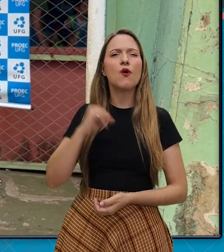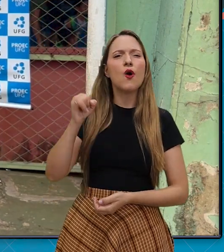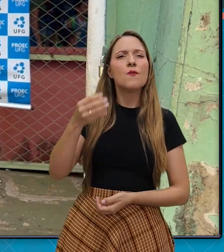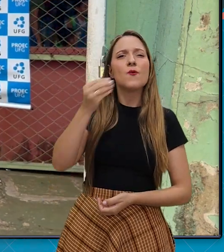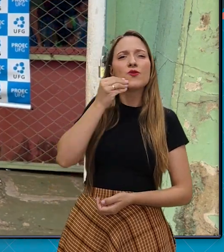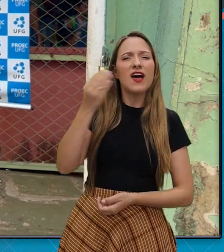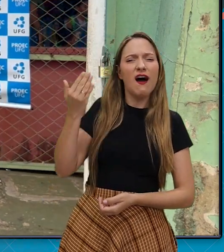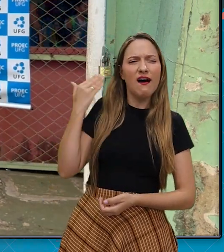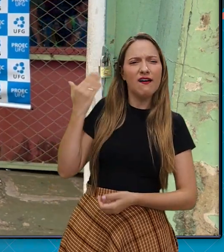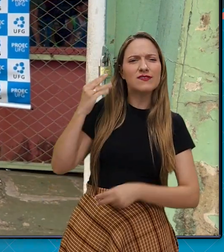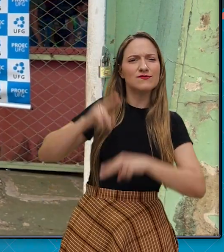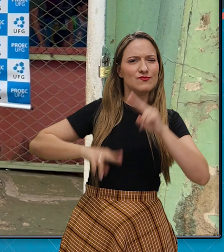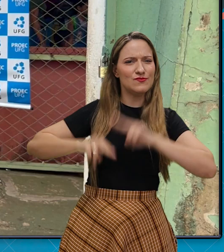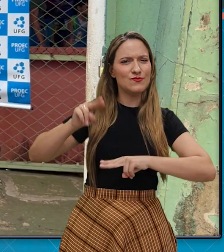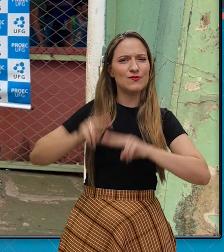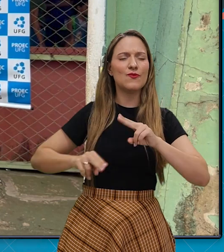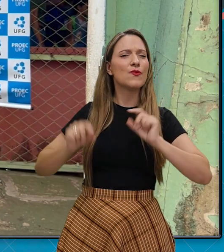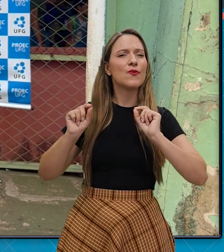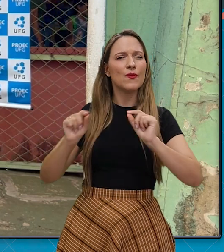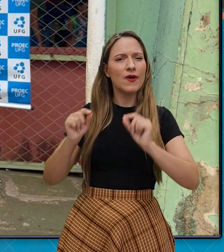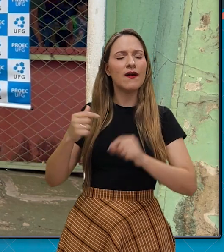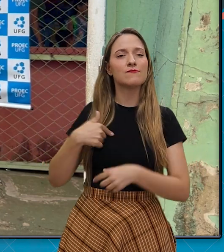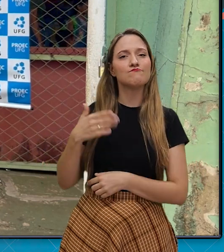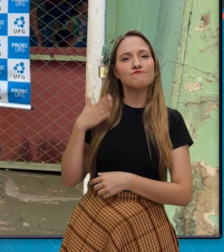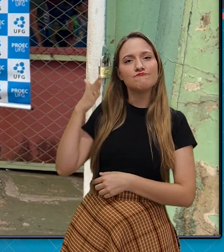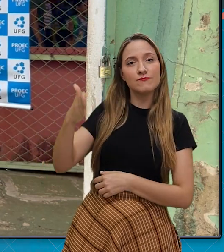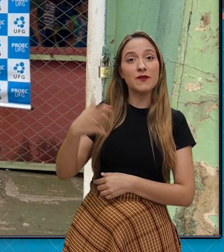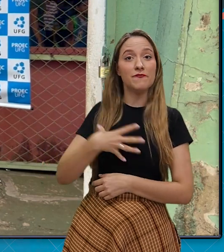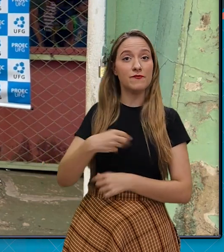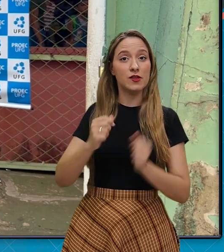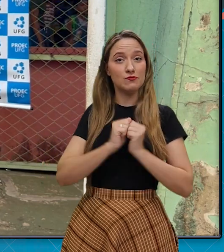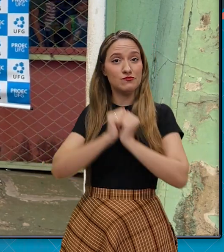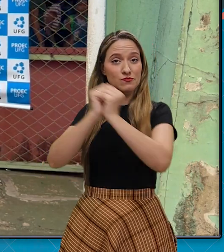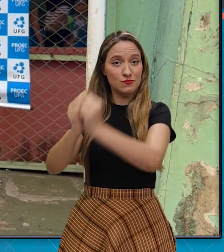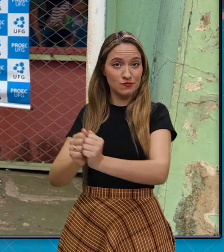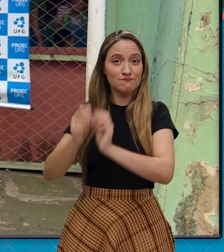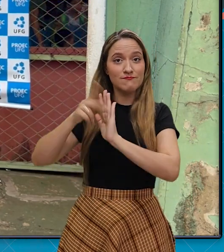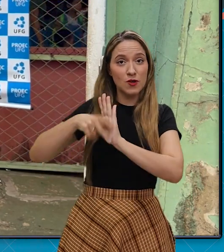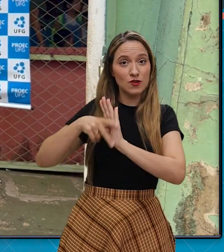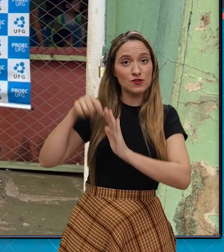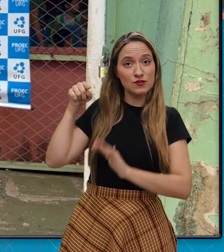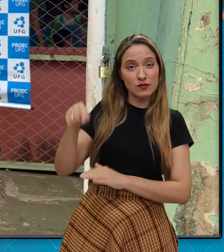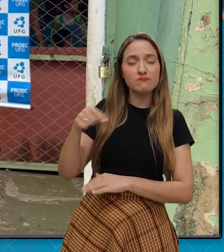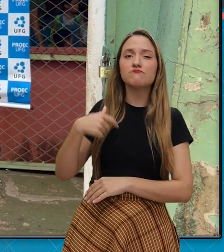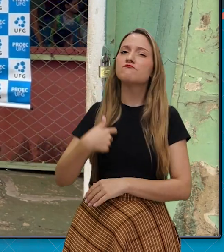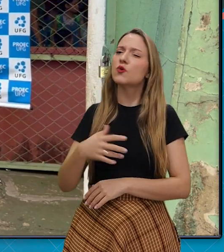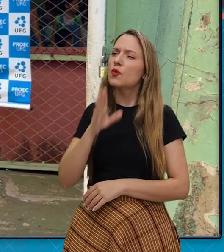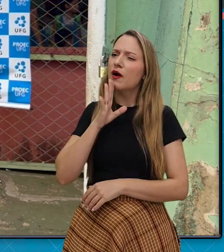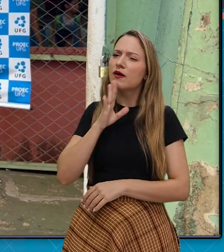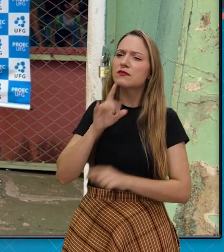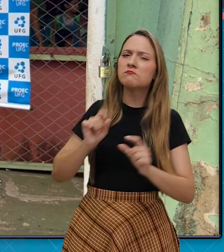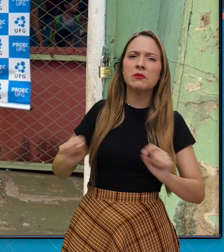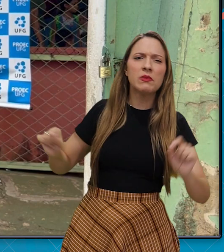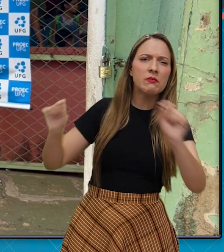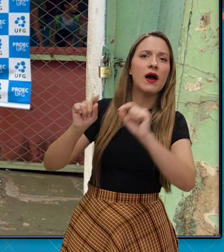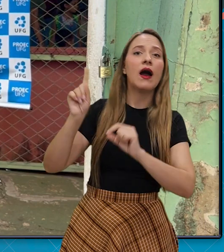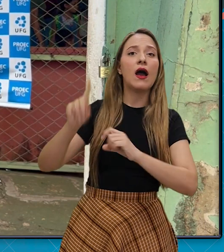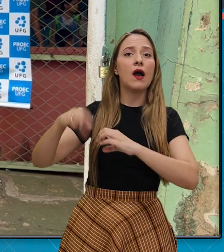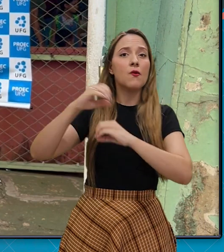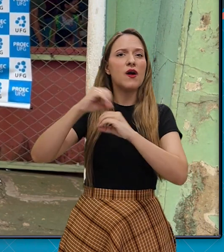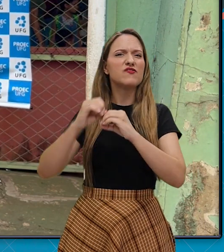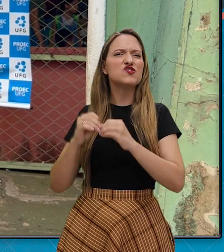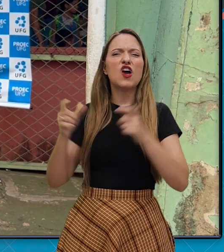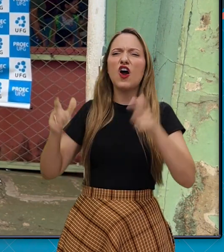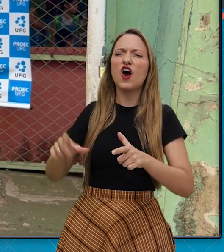eu tive a oportunidade em junho, através da minha filha, que faz parte do projeto, de conhecer o FG em